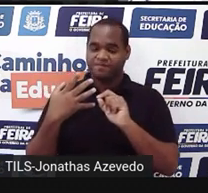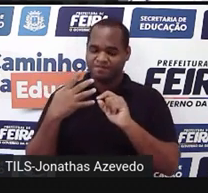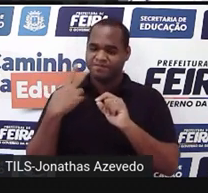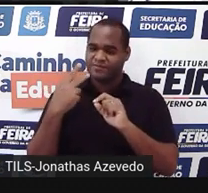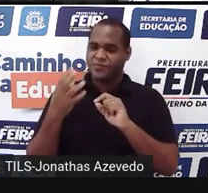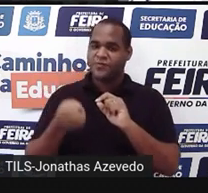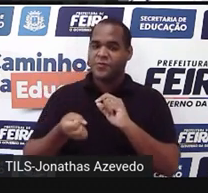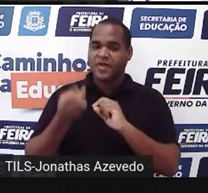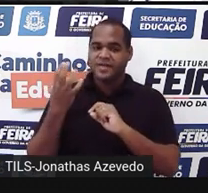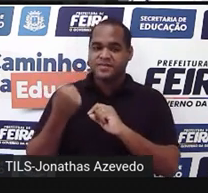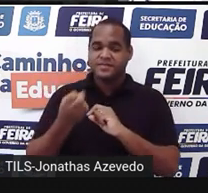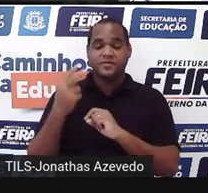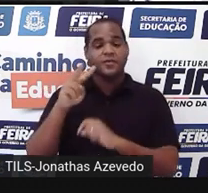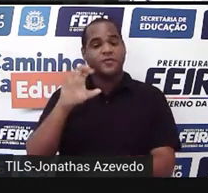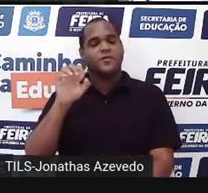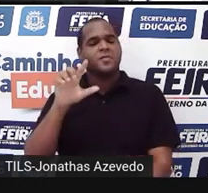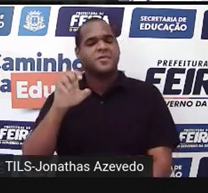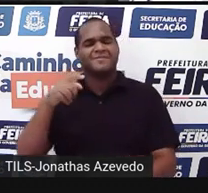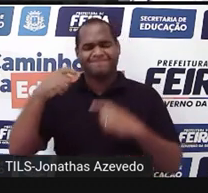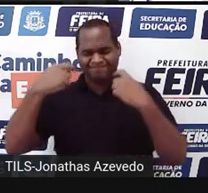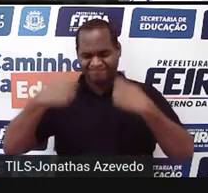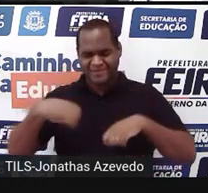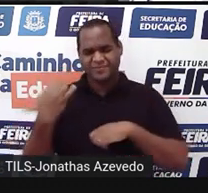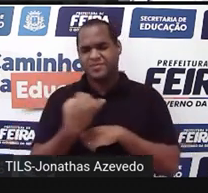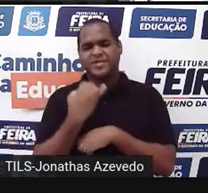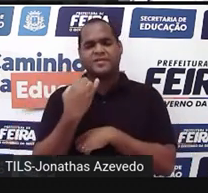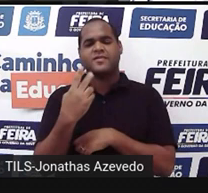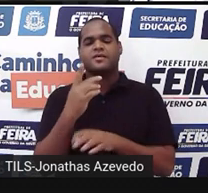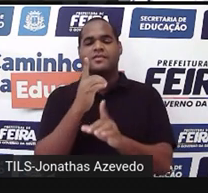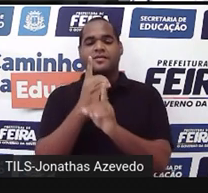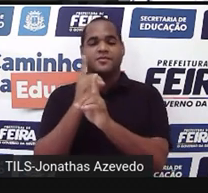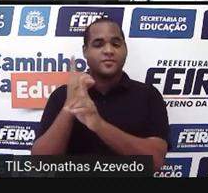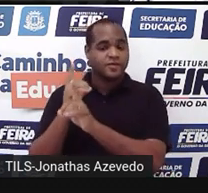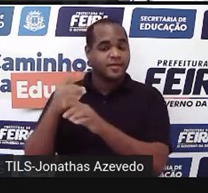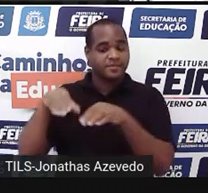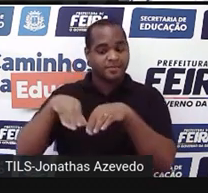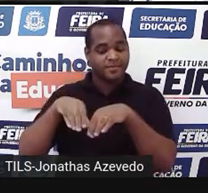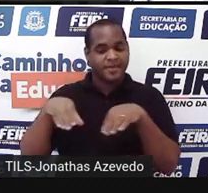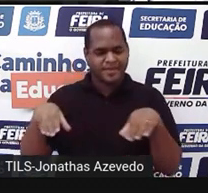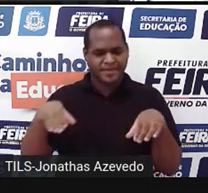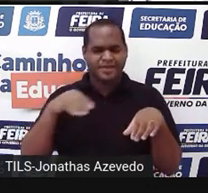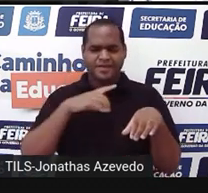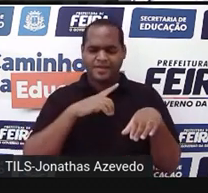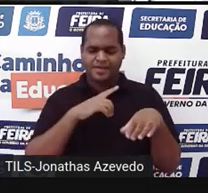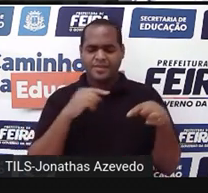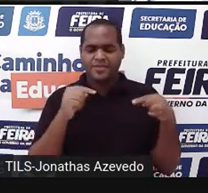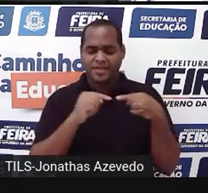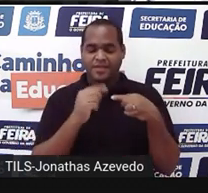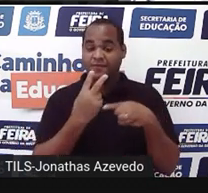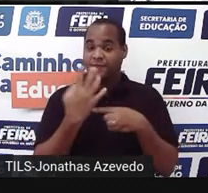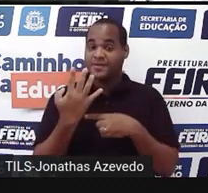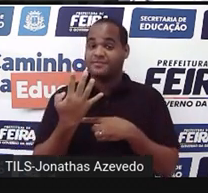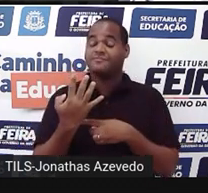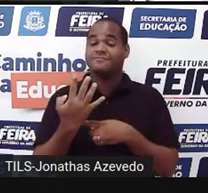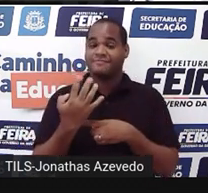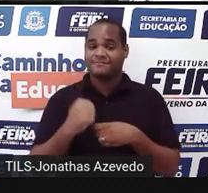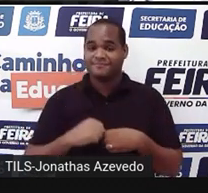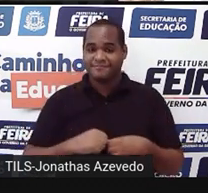quantos desses cubinhos eu preciso para encontrar esse volume do paralelepípedo e esse volume C24?